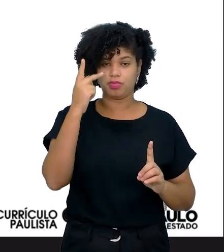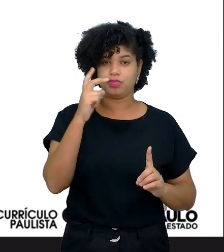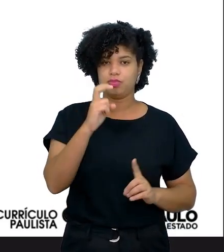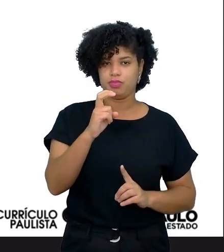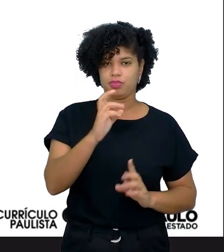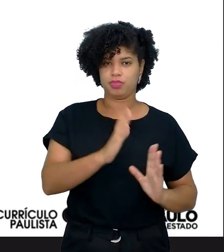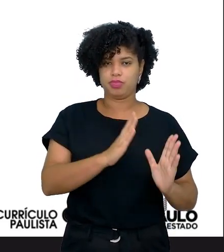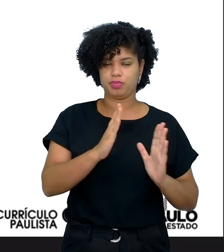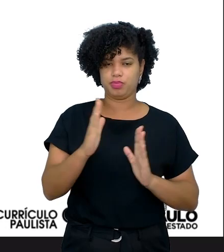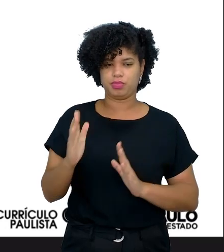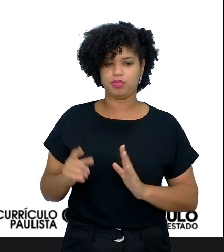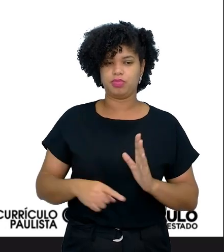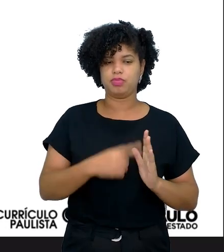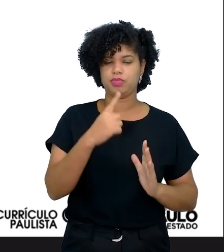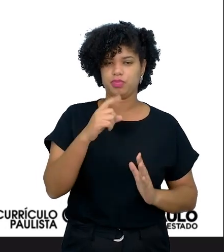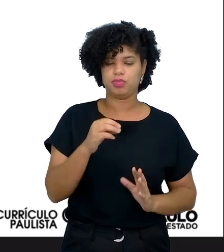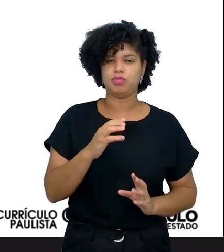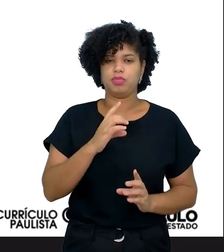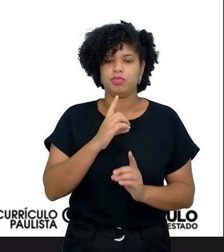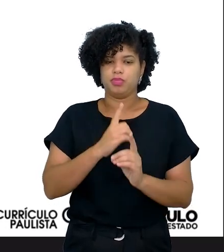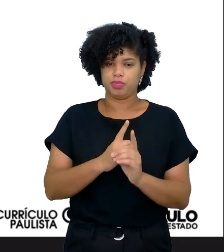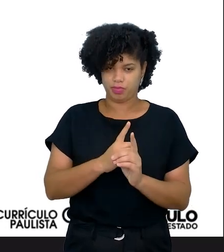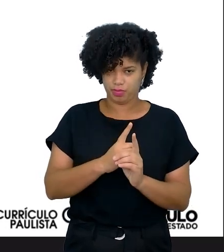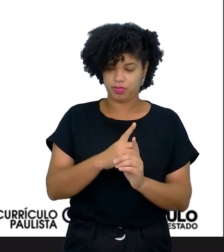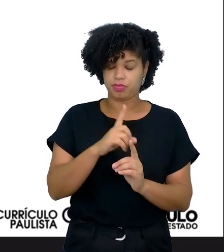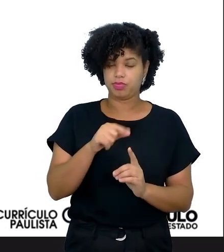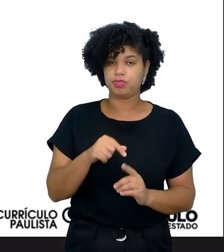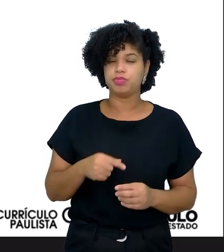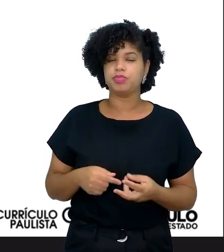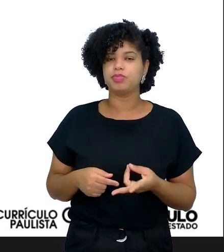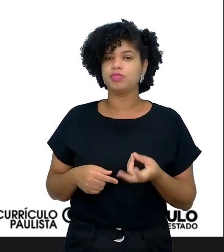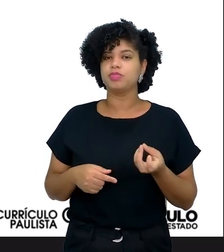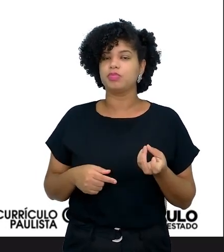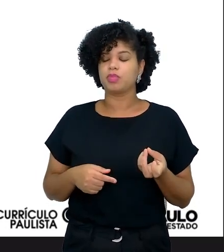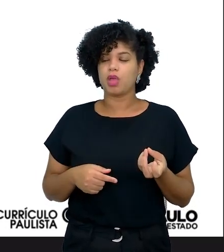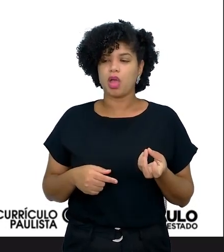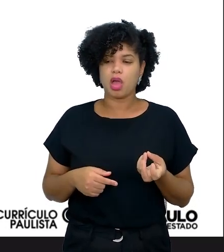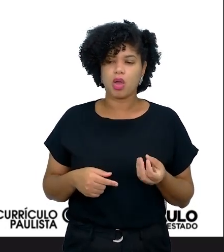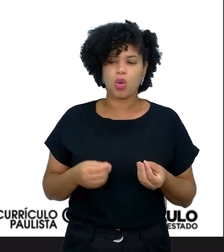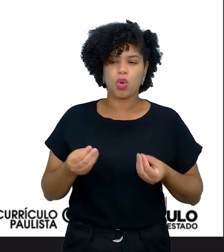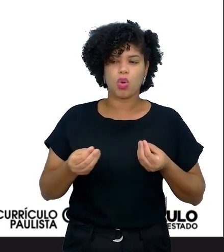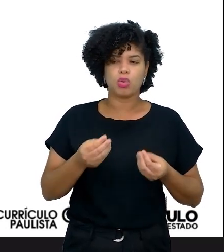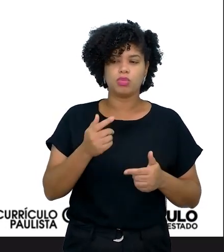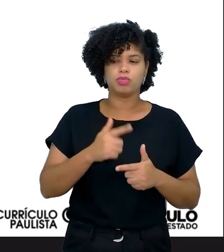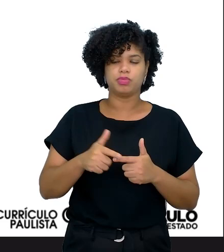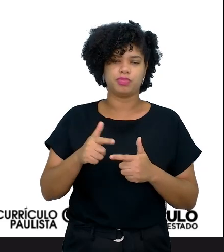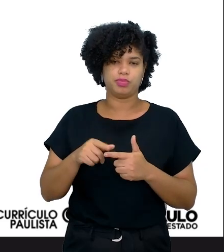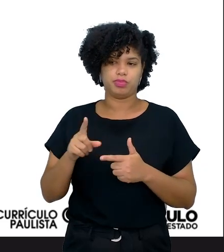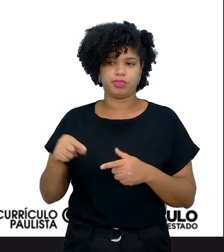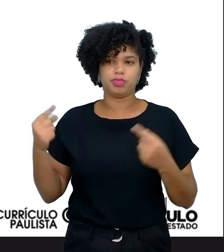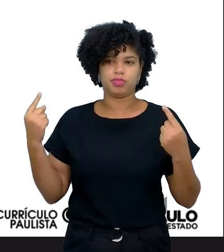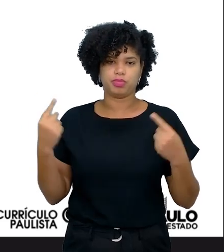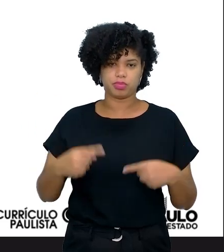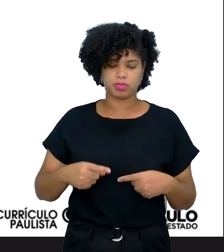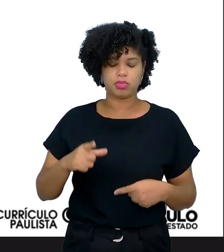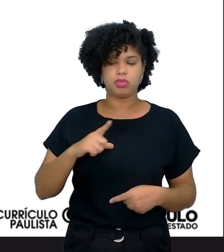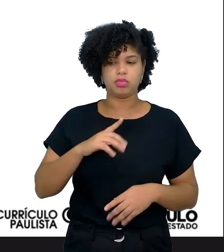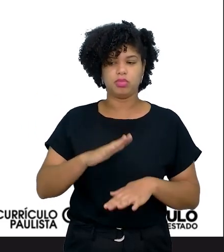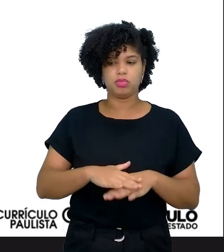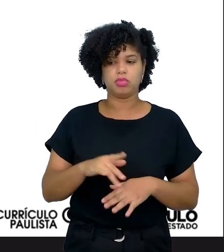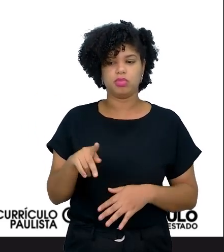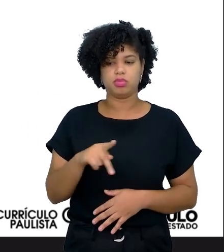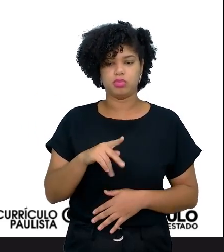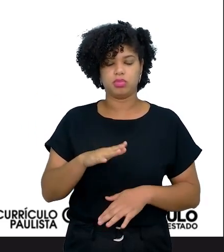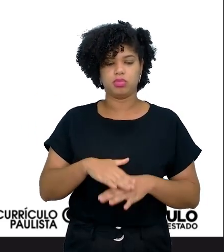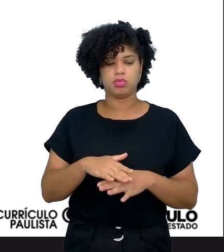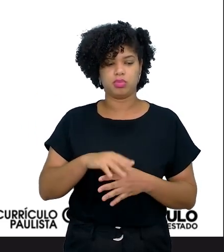falei, primeiro é a descoberta, que é o momento da identificação de um problema, né? Um desafio daquilo que foi proposto, onde o professor fez